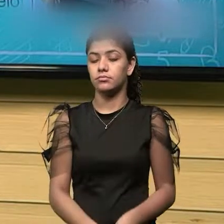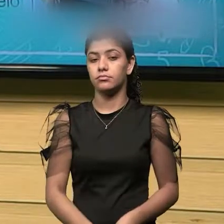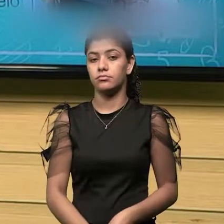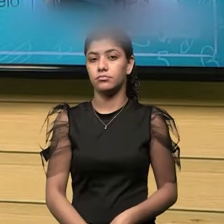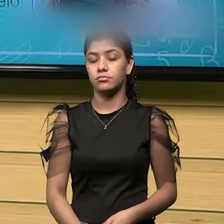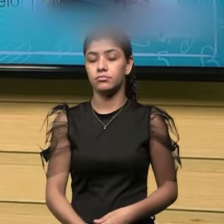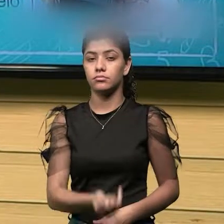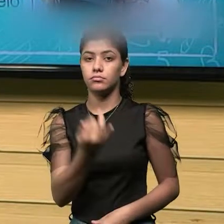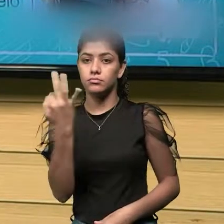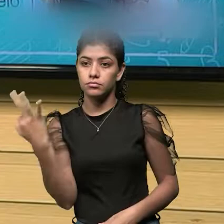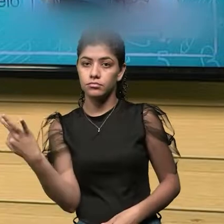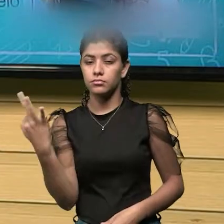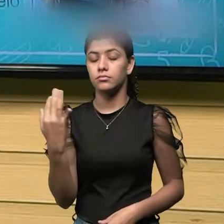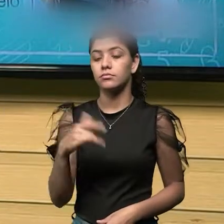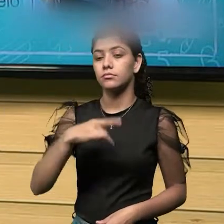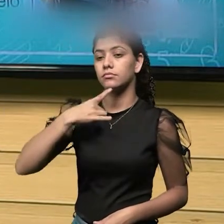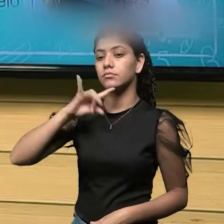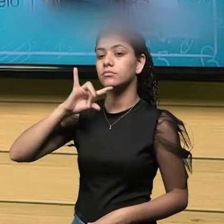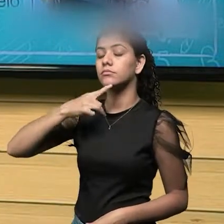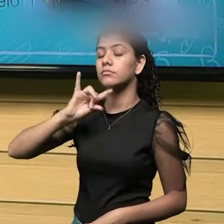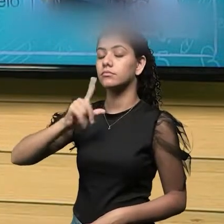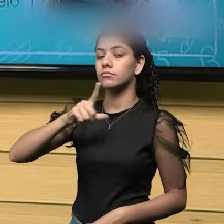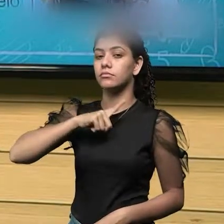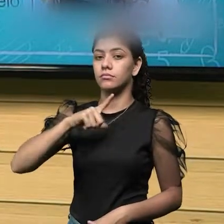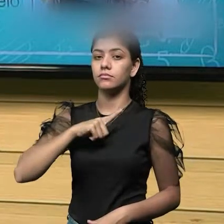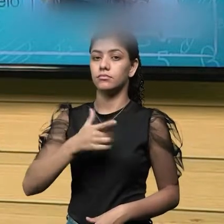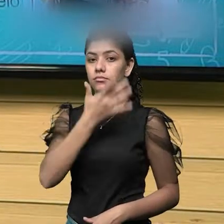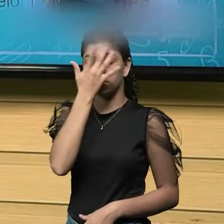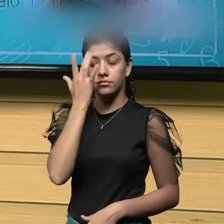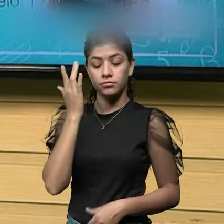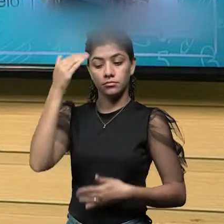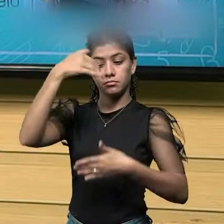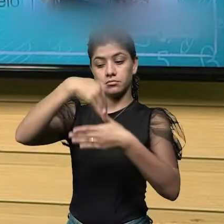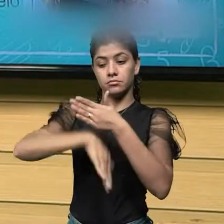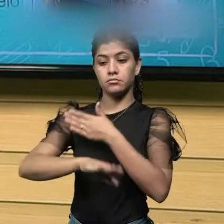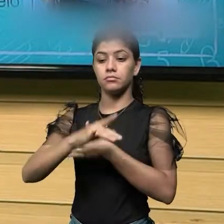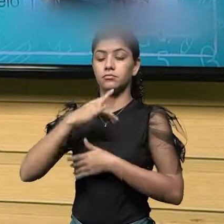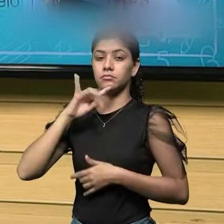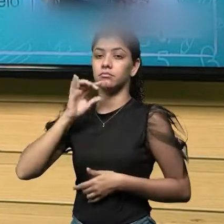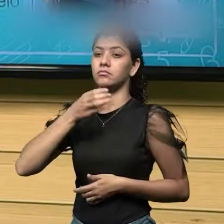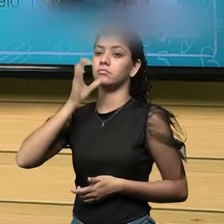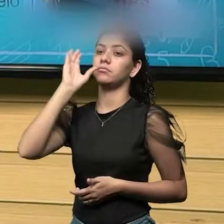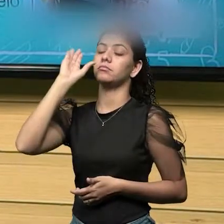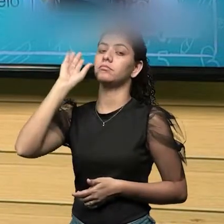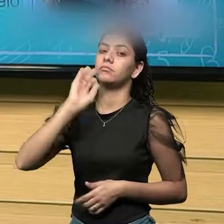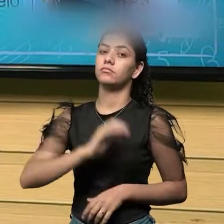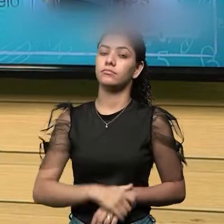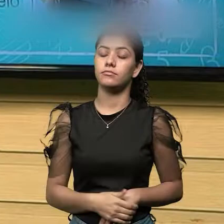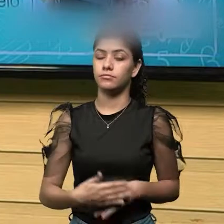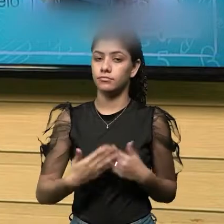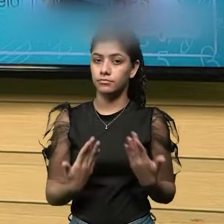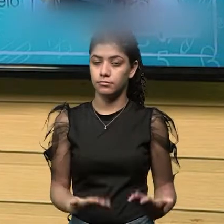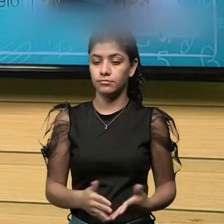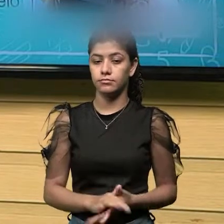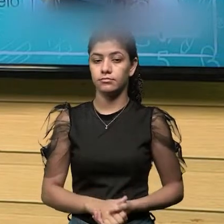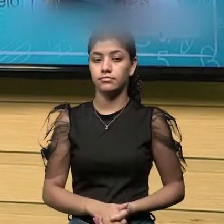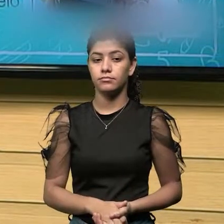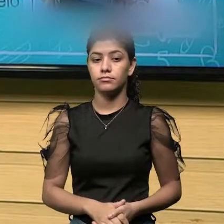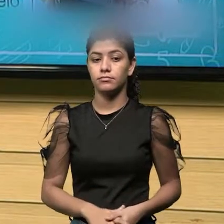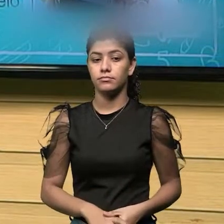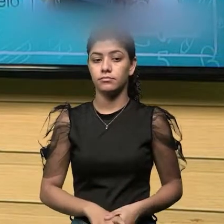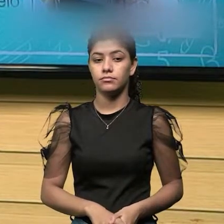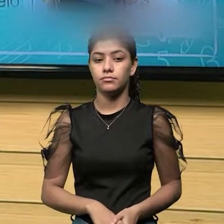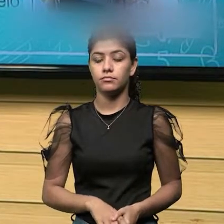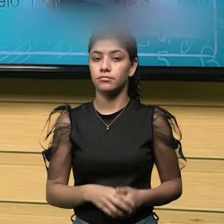quantidade de álcool presente dentro do organismo da pessoa, ao efetuar o